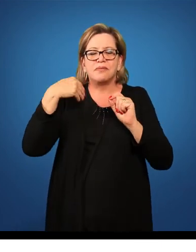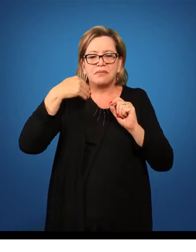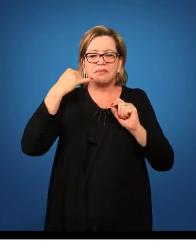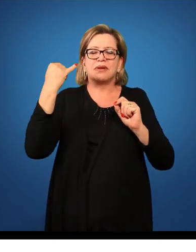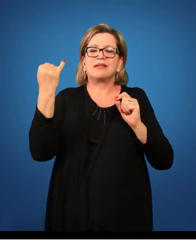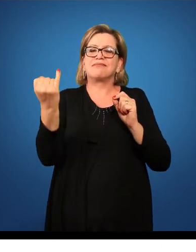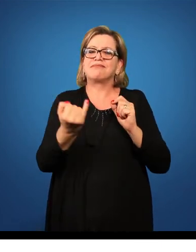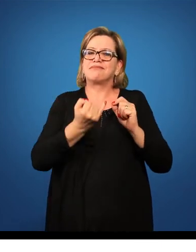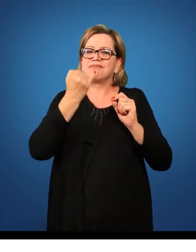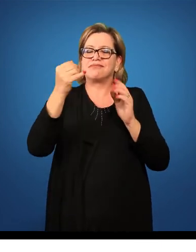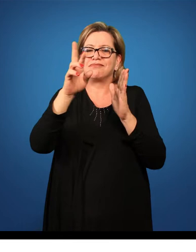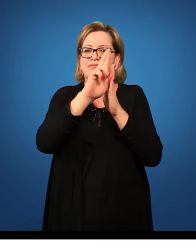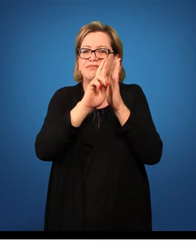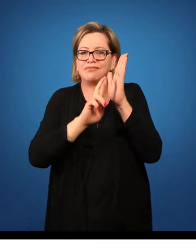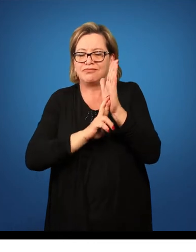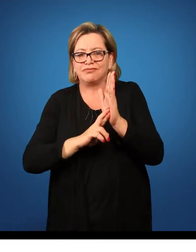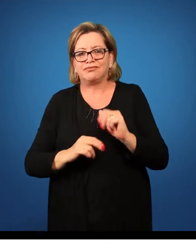relatório.